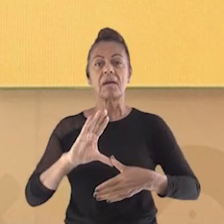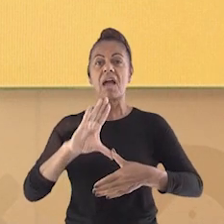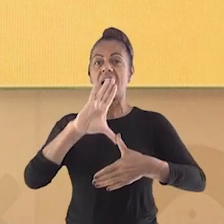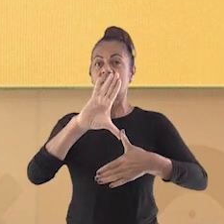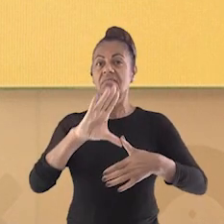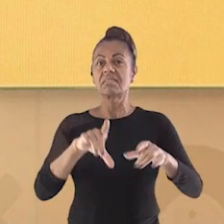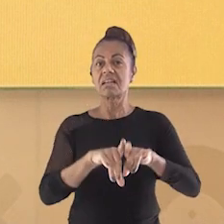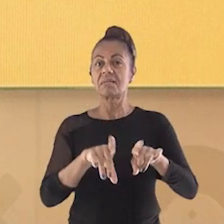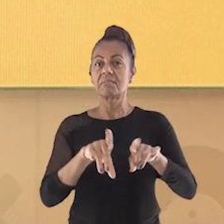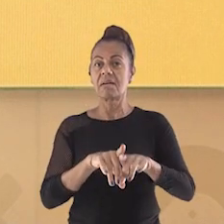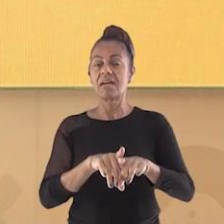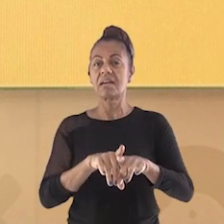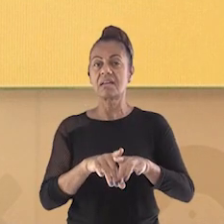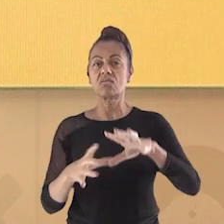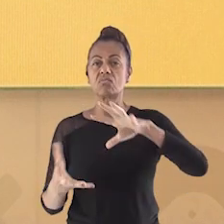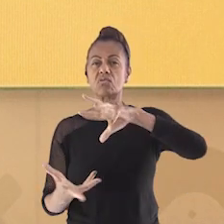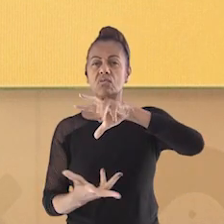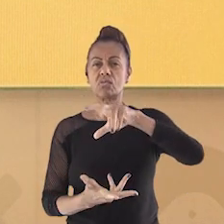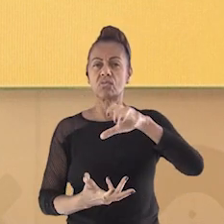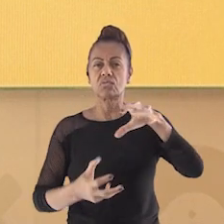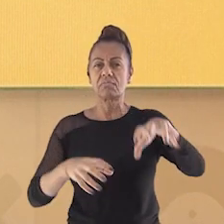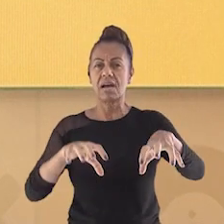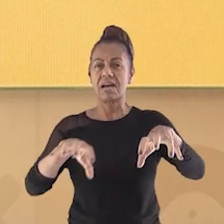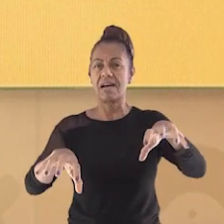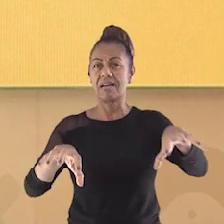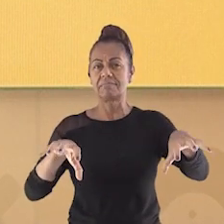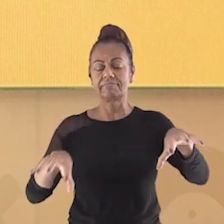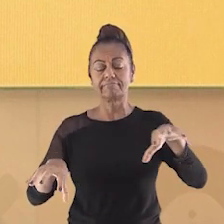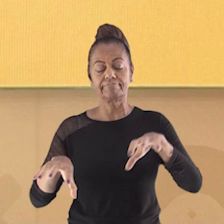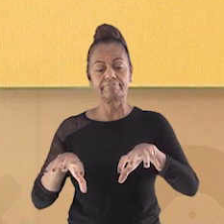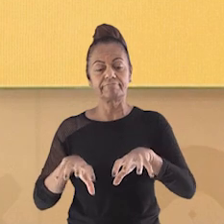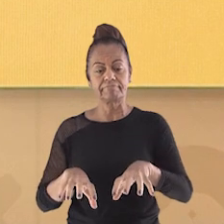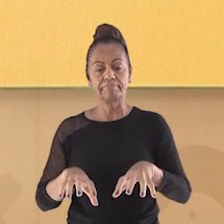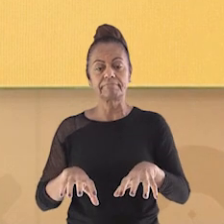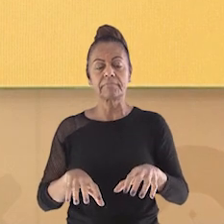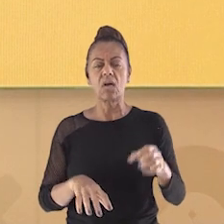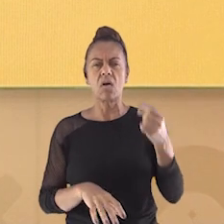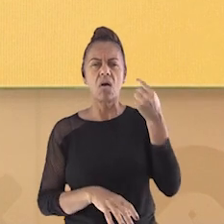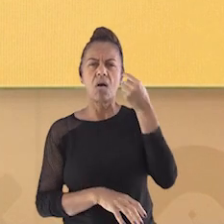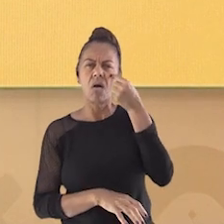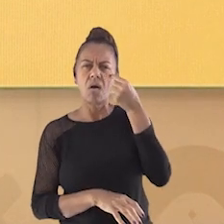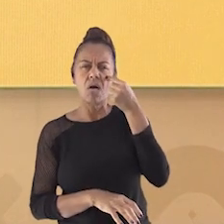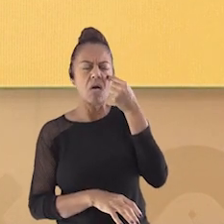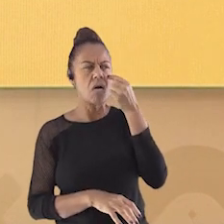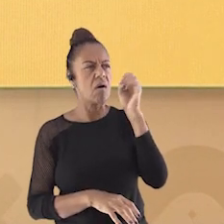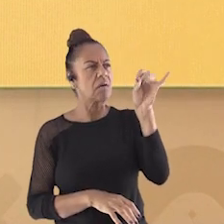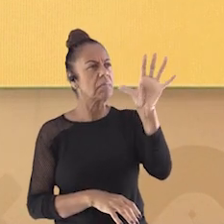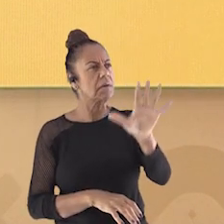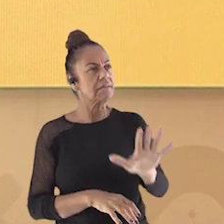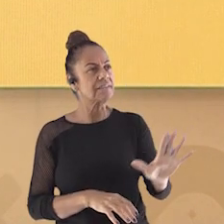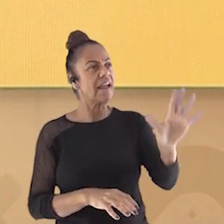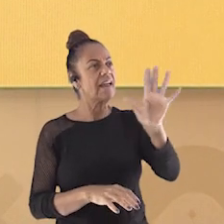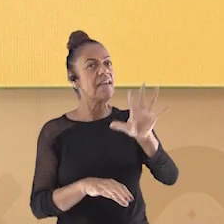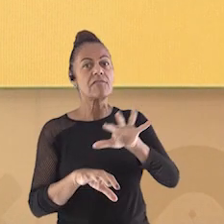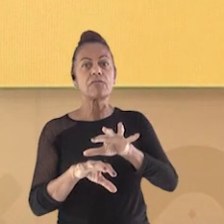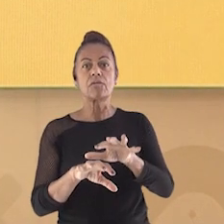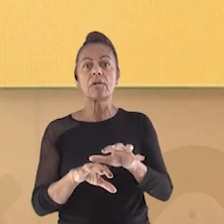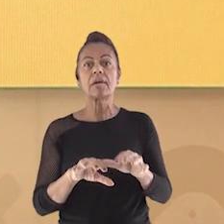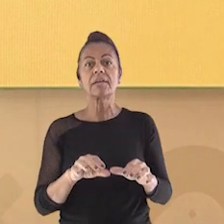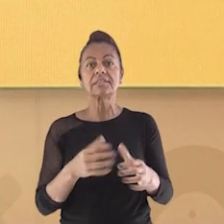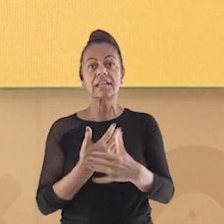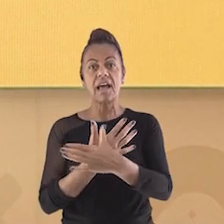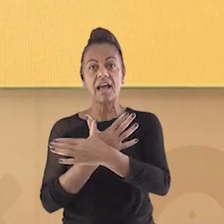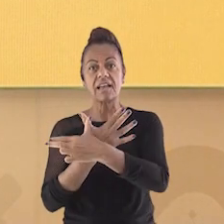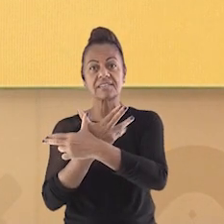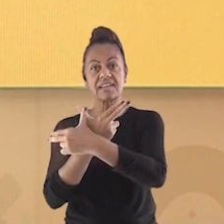geolocalização terrestre. Observe essa imagem que foi captada por um satélite da cidade